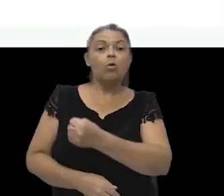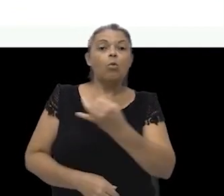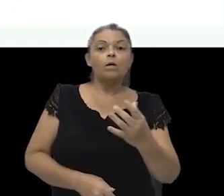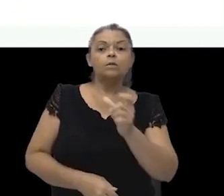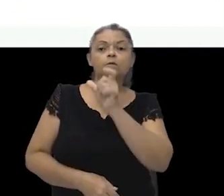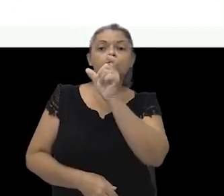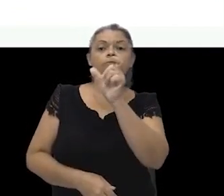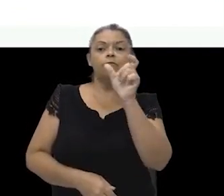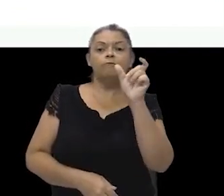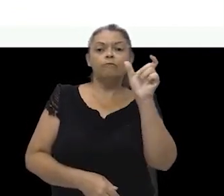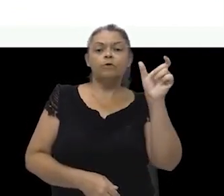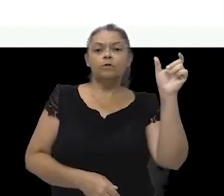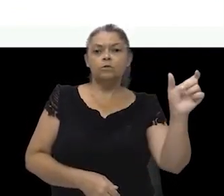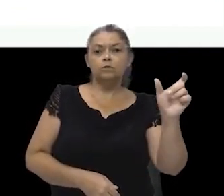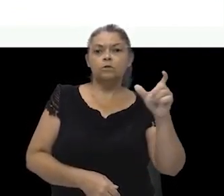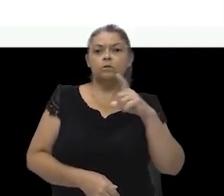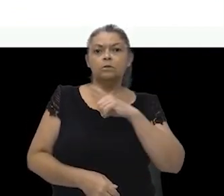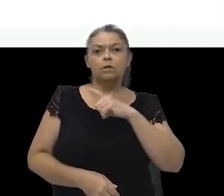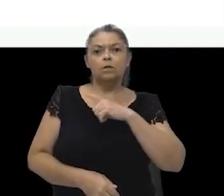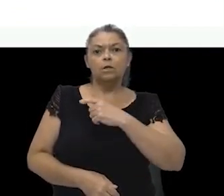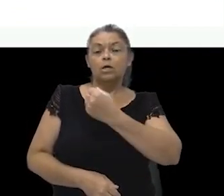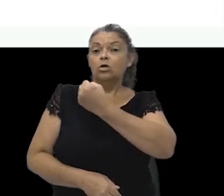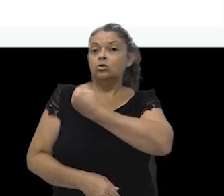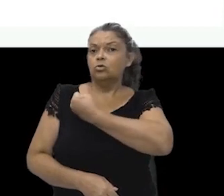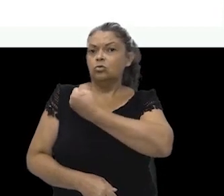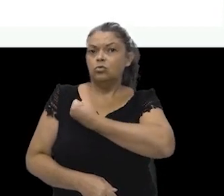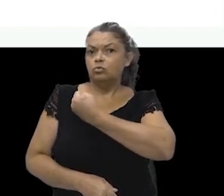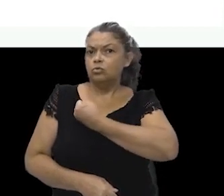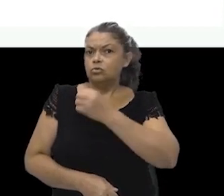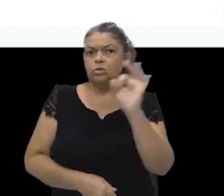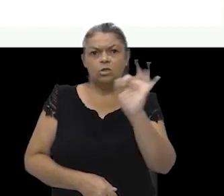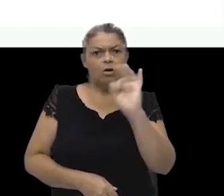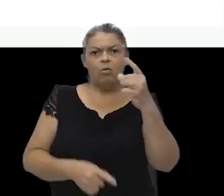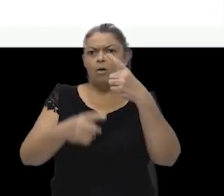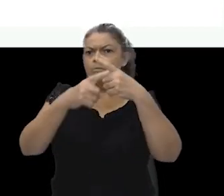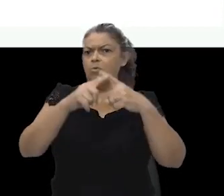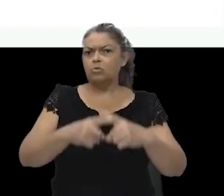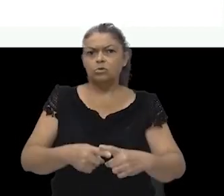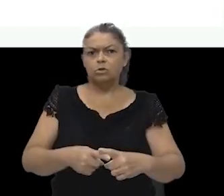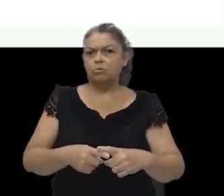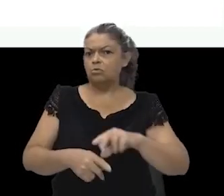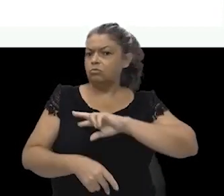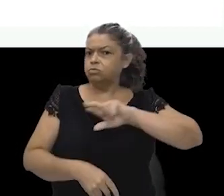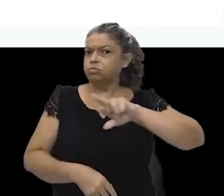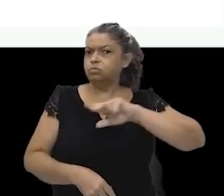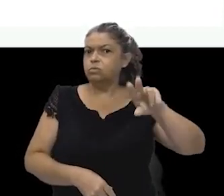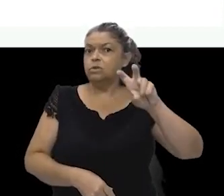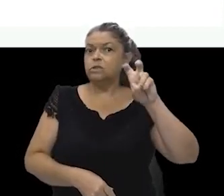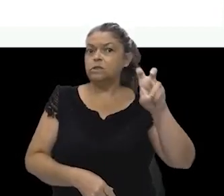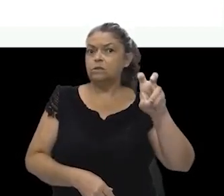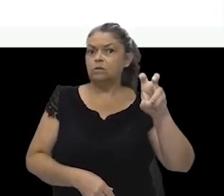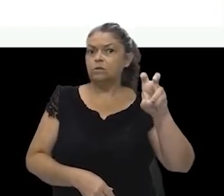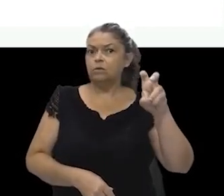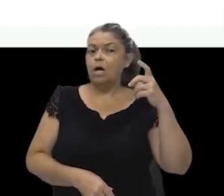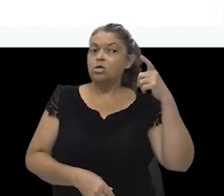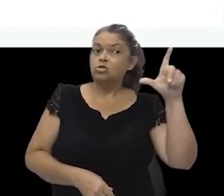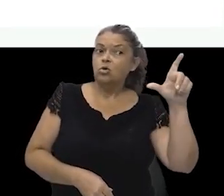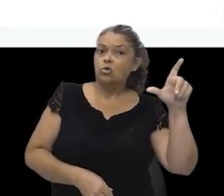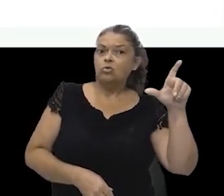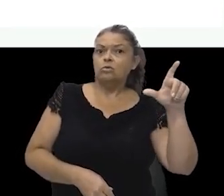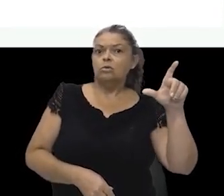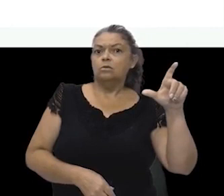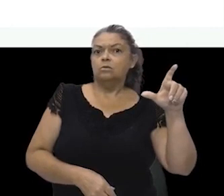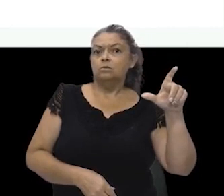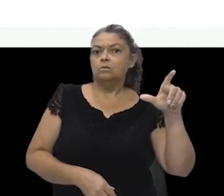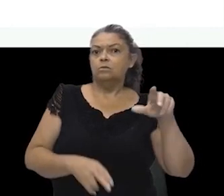há números que não são múltiplos de 5? Ó, as outras duas que sobraram, né? 21